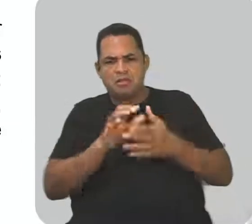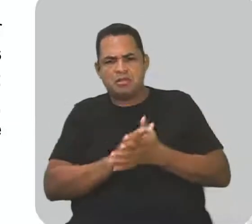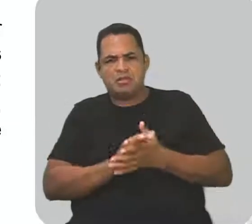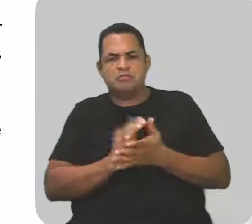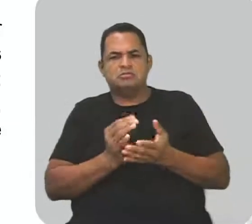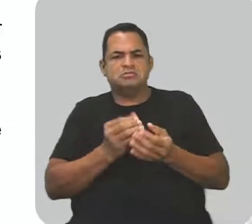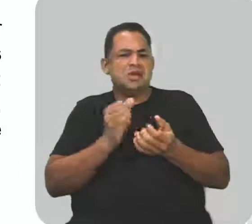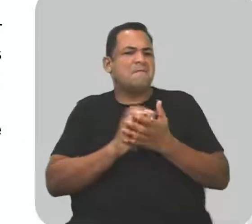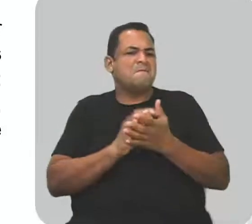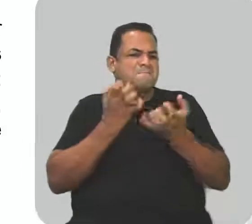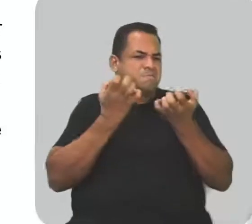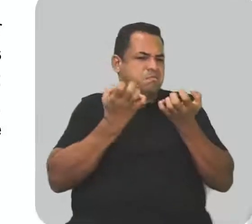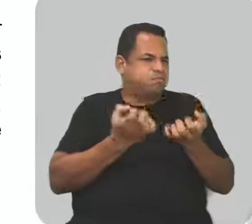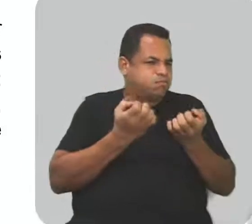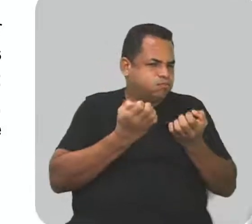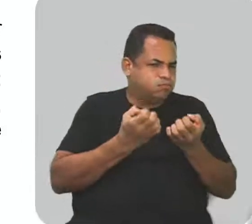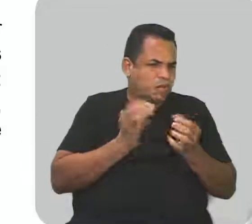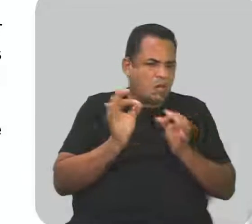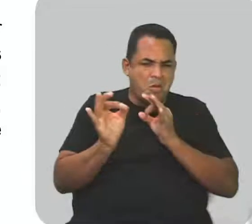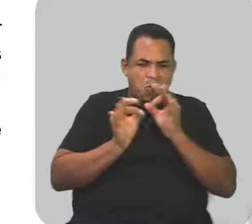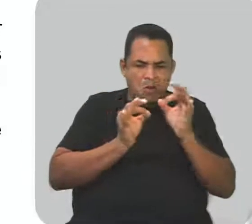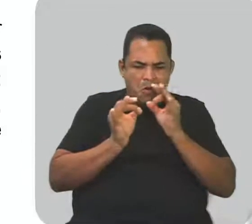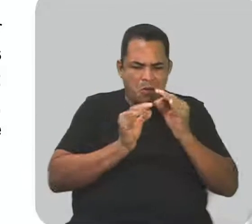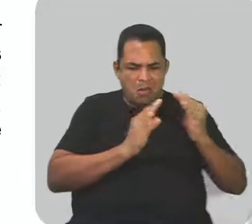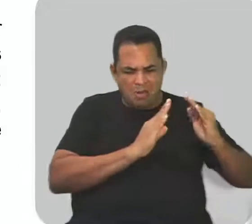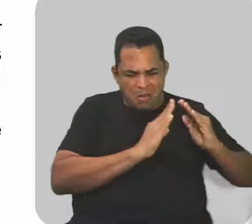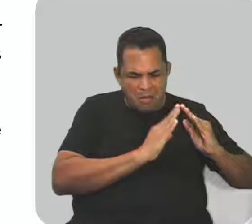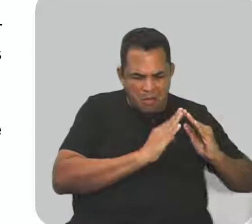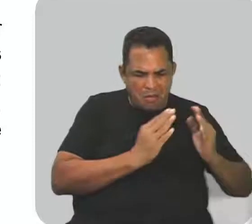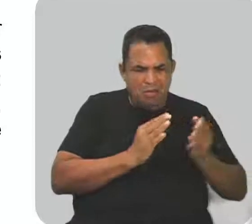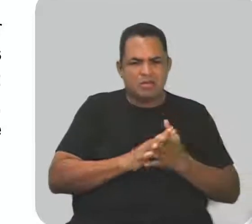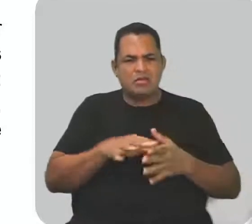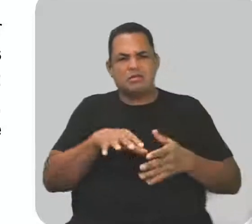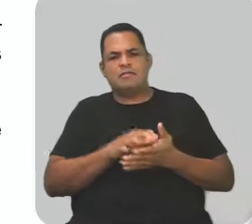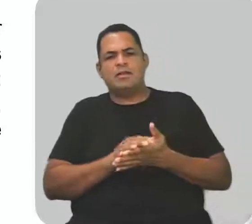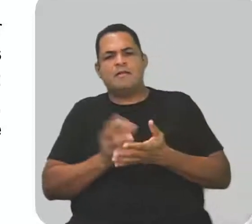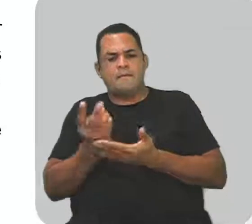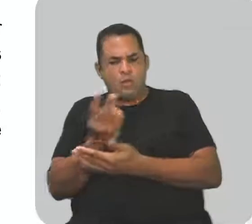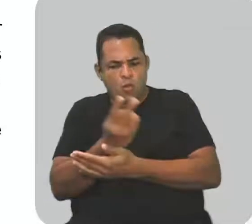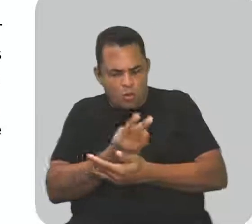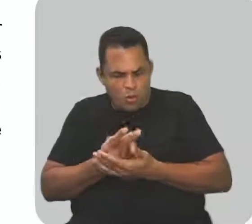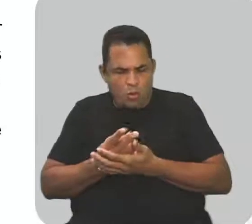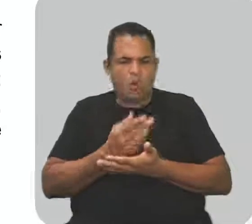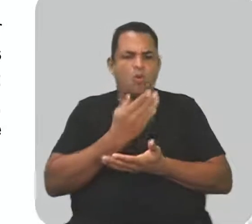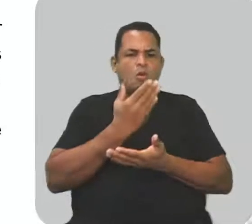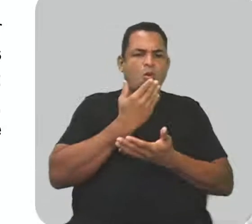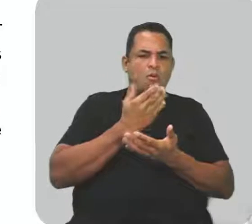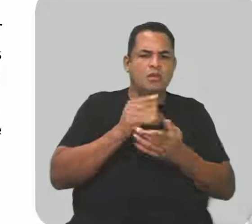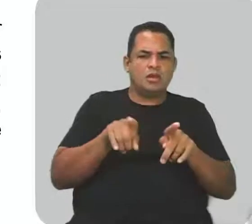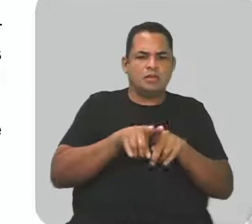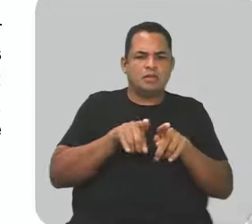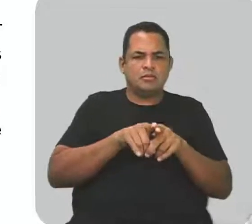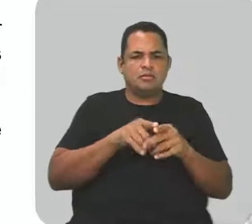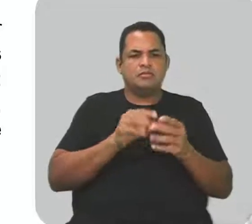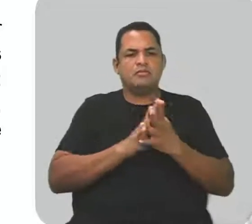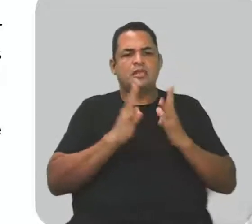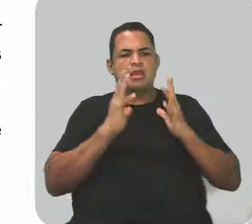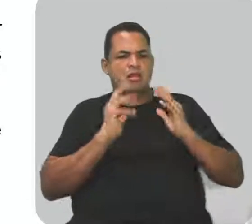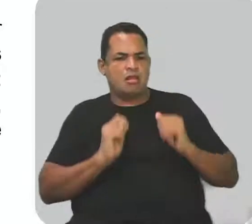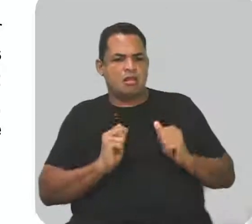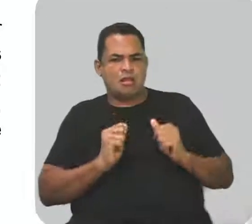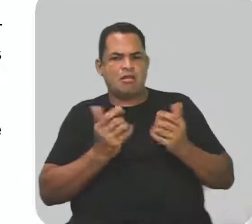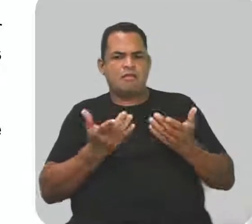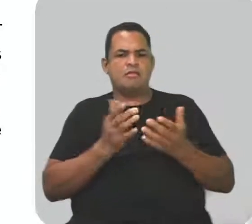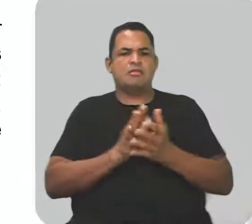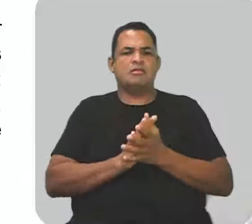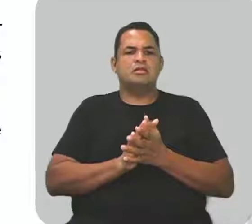trabalho pesado. Constroem um ninho, coletam comida e água. Limpa alimentos, machos,